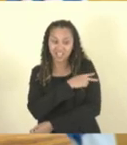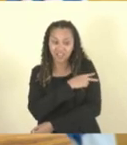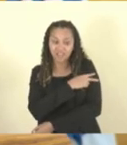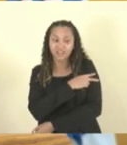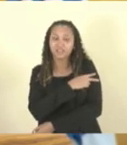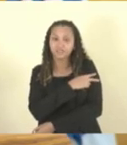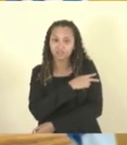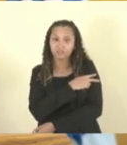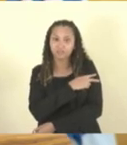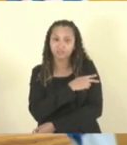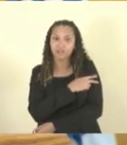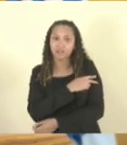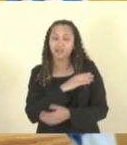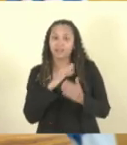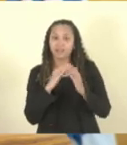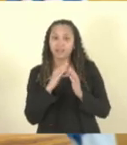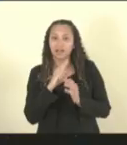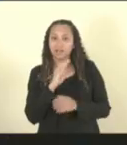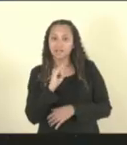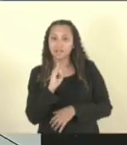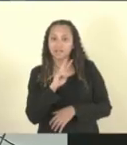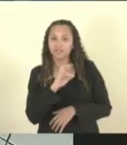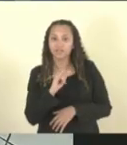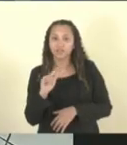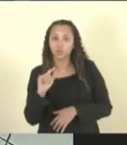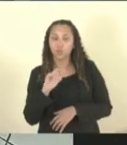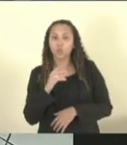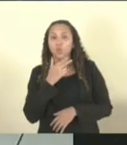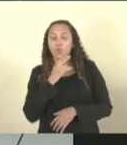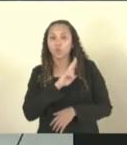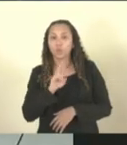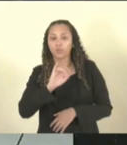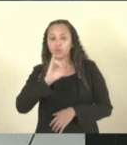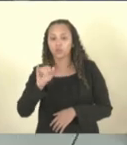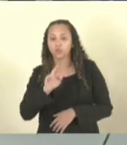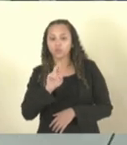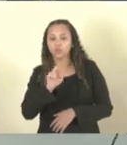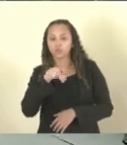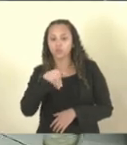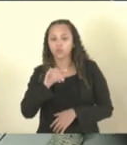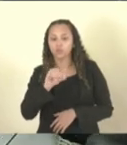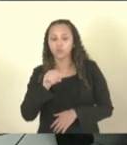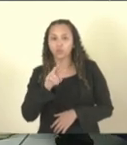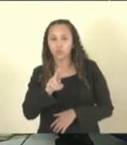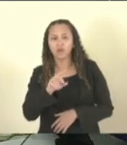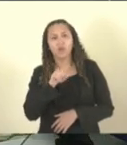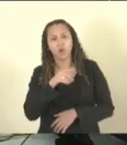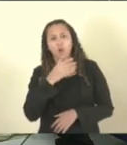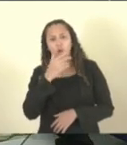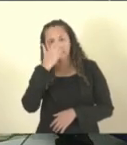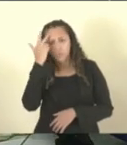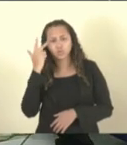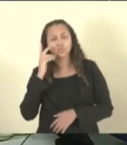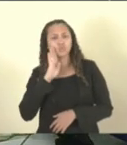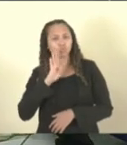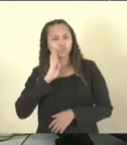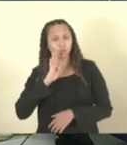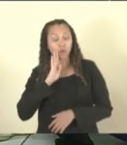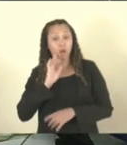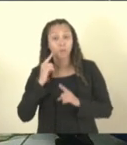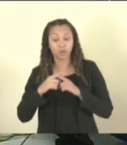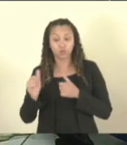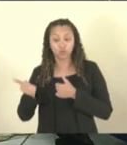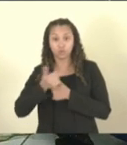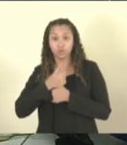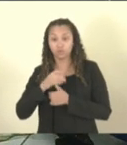da Casa Civil, Júnior Abreu, que é um cara bacana, porque substituir ao Tiago